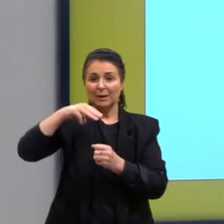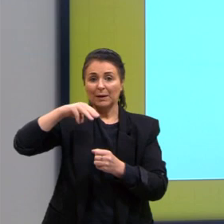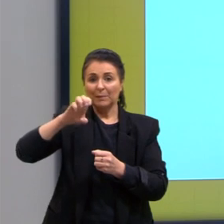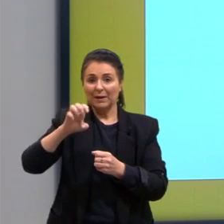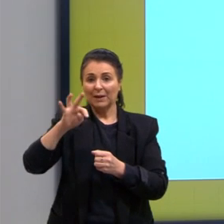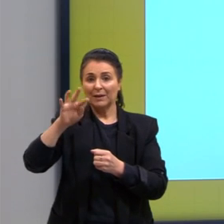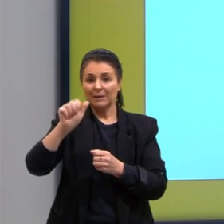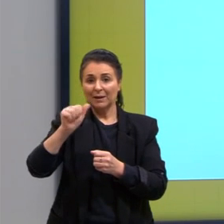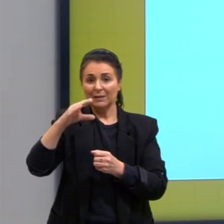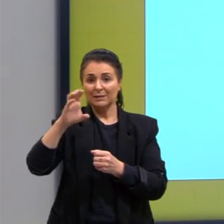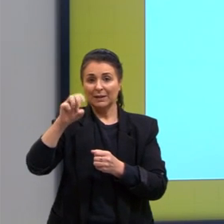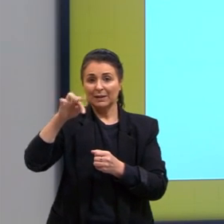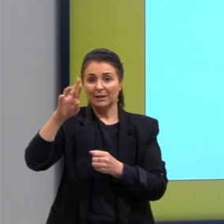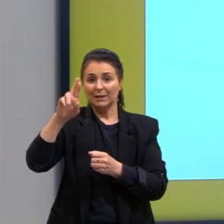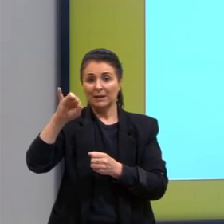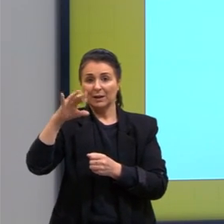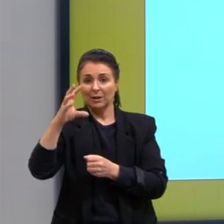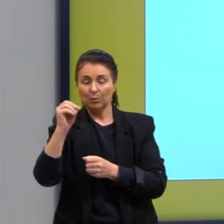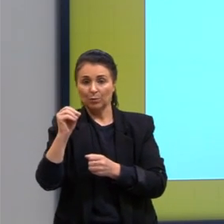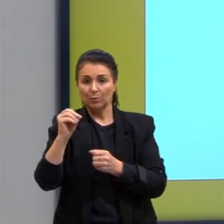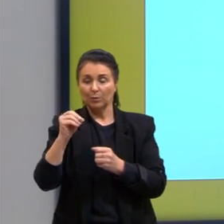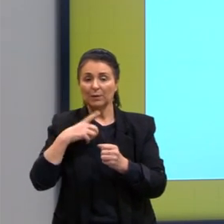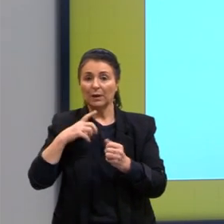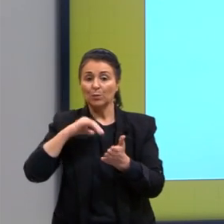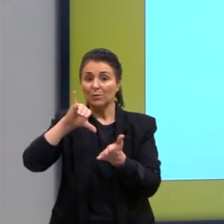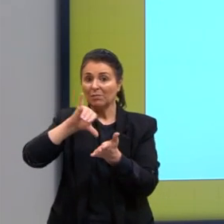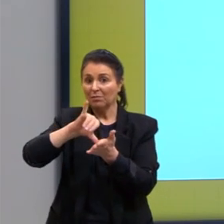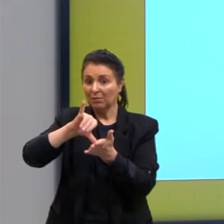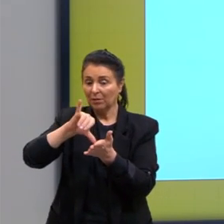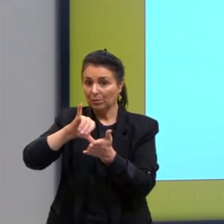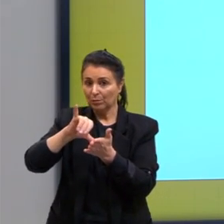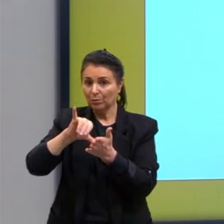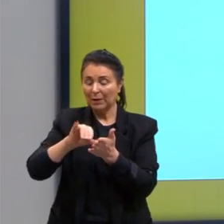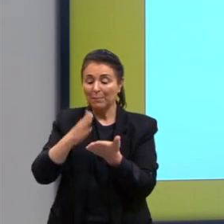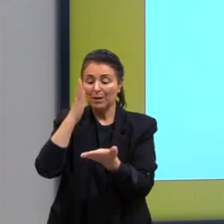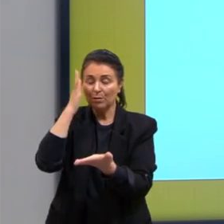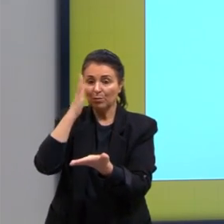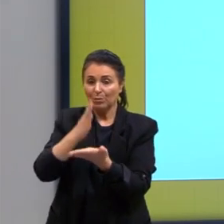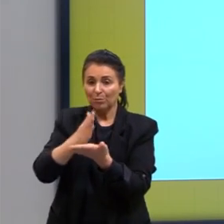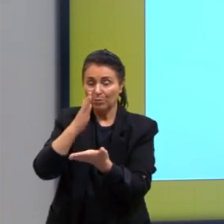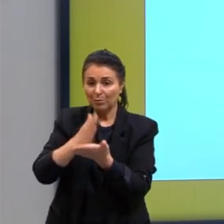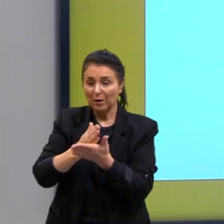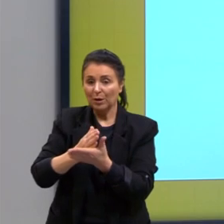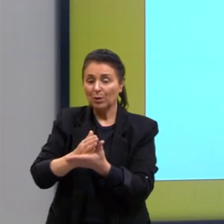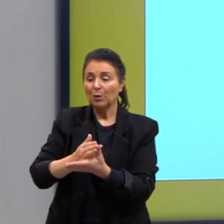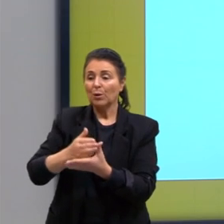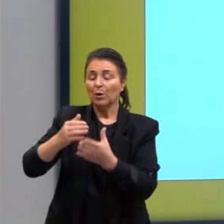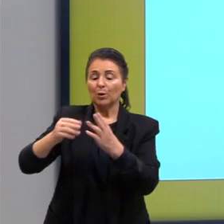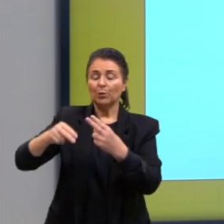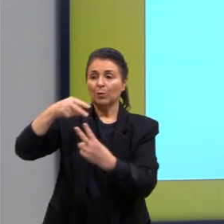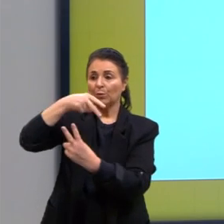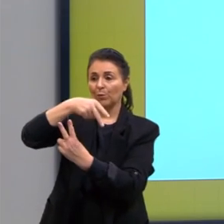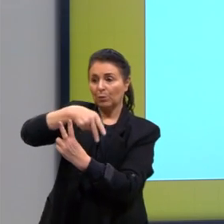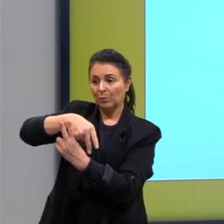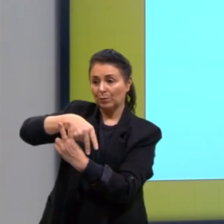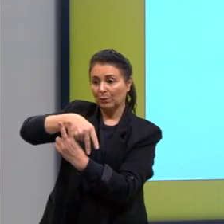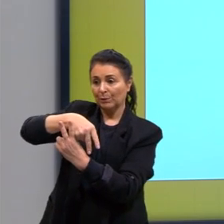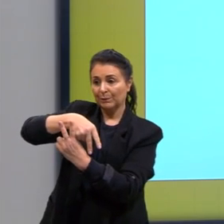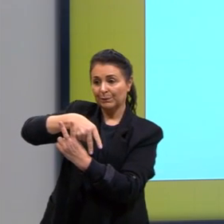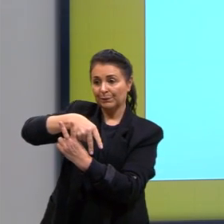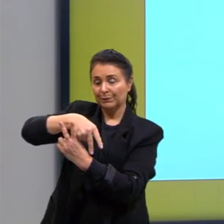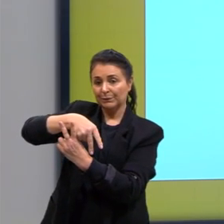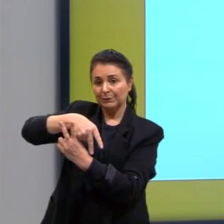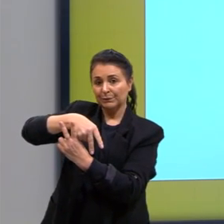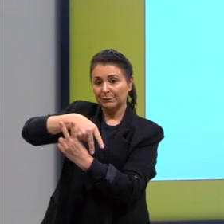metacêntrico, onde o centrômero está bem ao meio do cromossomo. Então, ele é classificado de